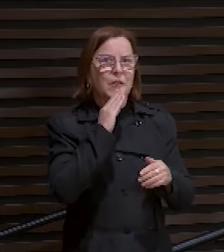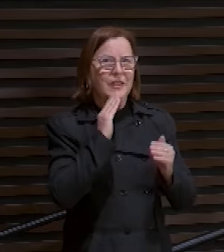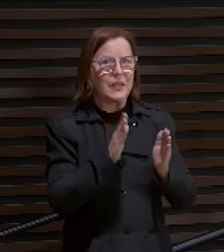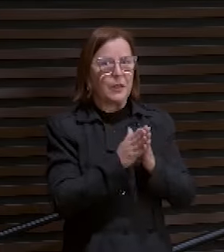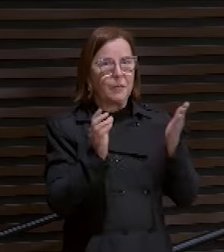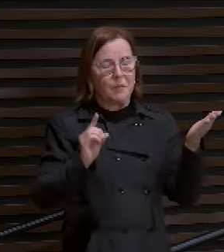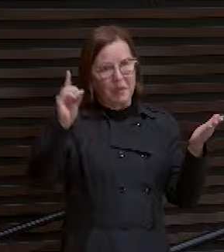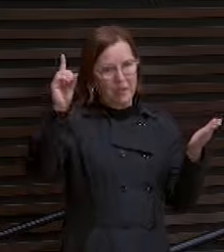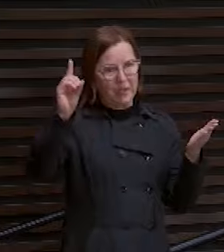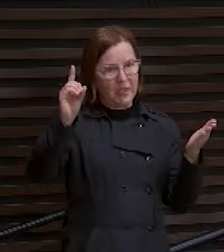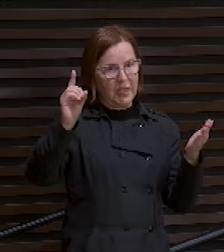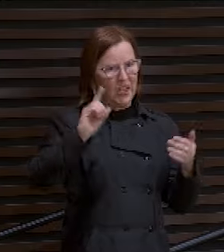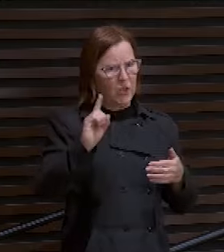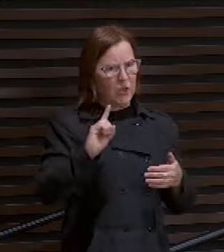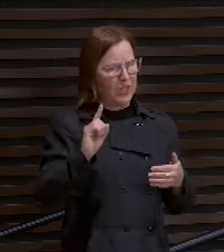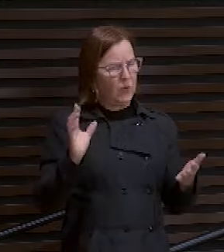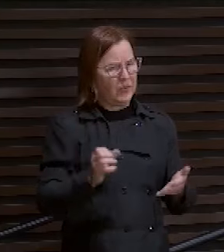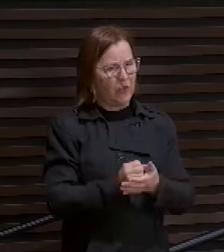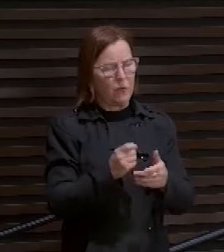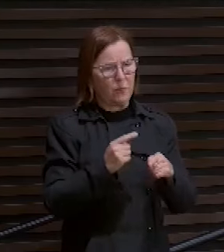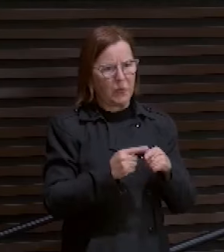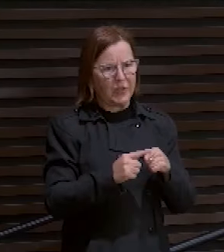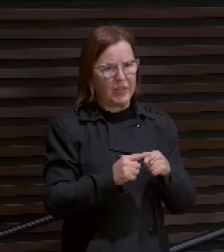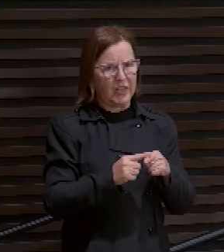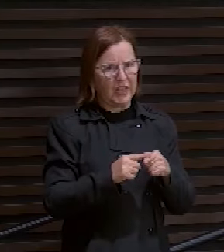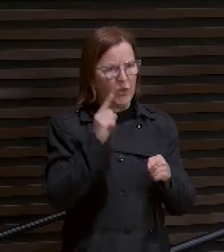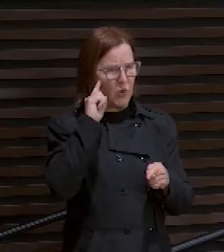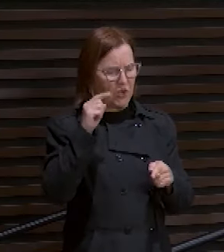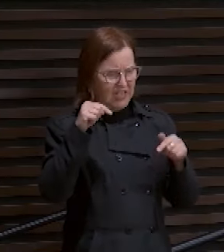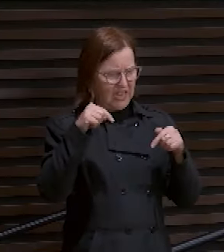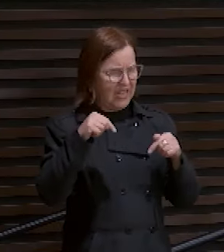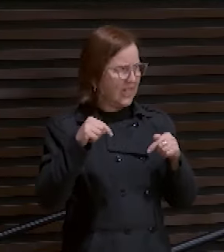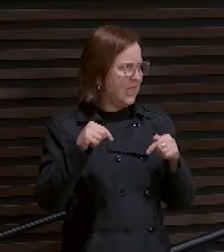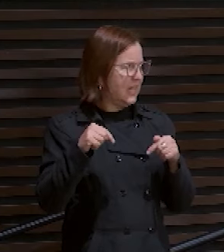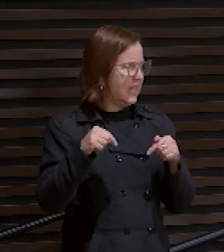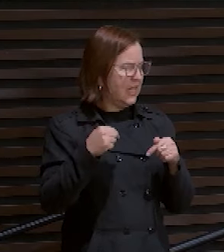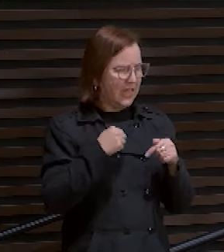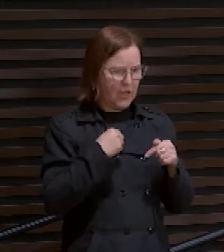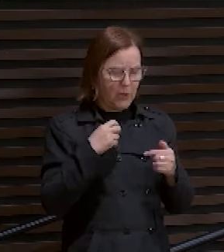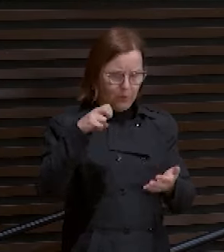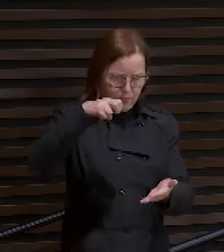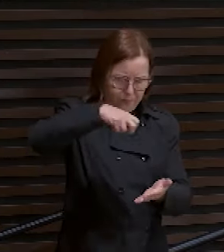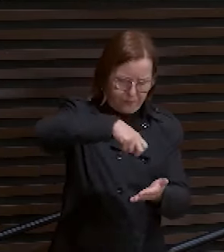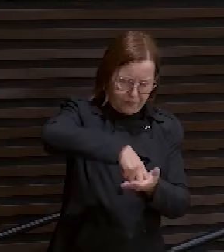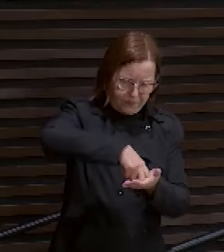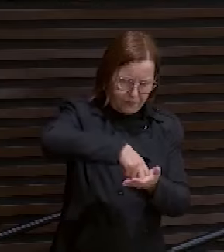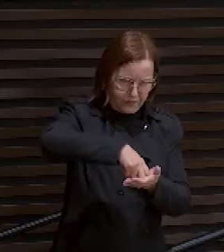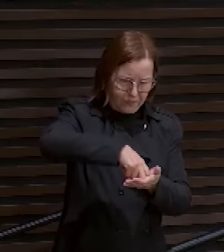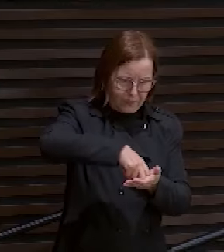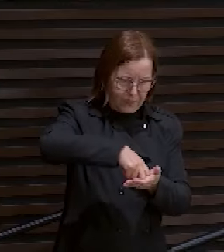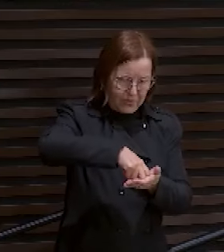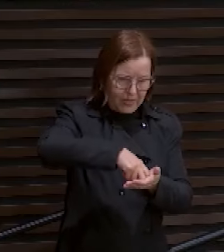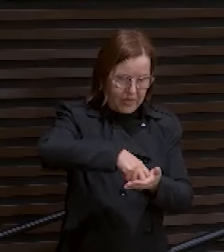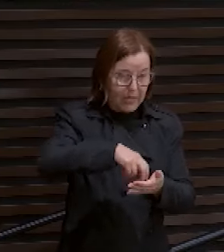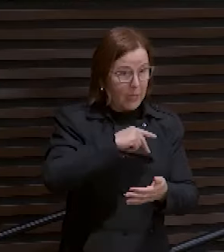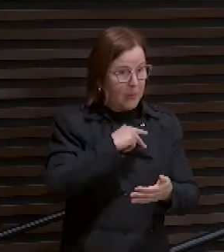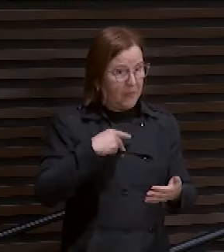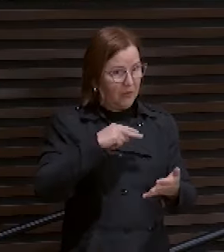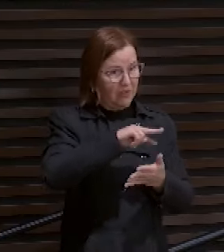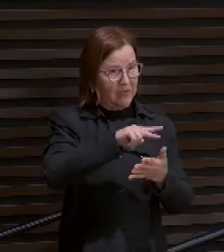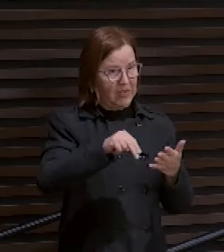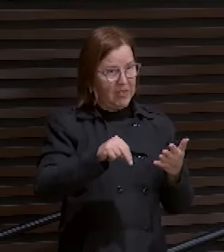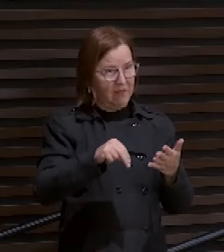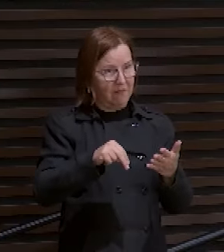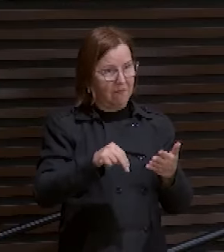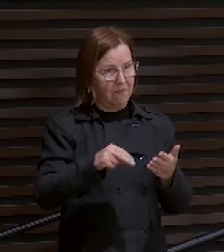nessa frente aqui. Eu fui. Colocado de joelho aqui. Vários pastores. Até um